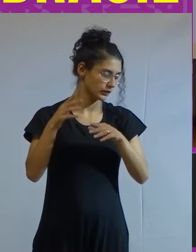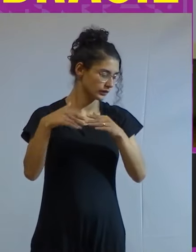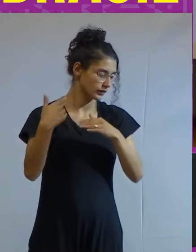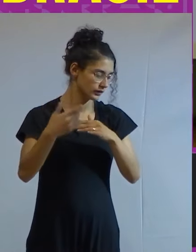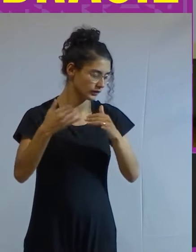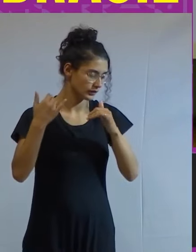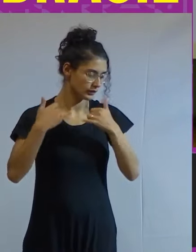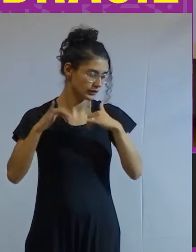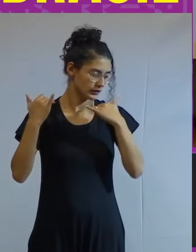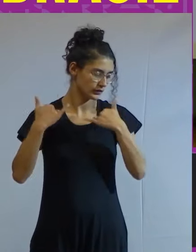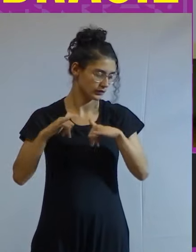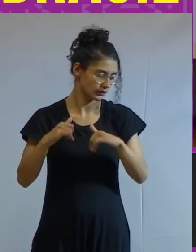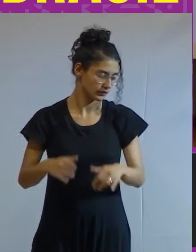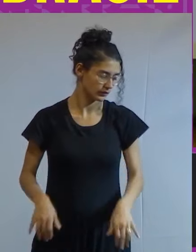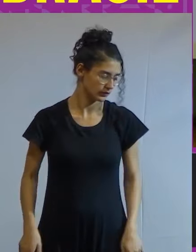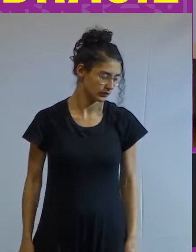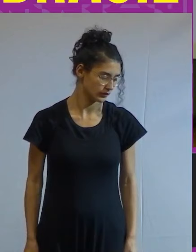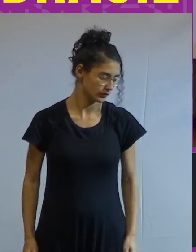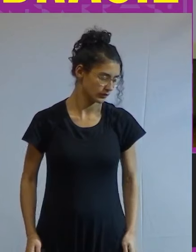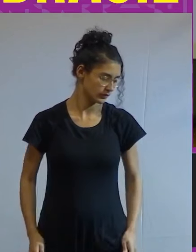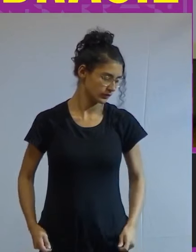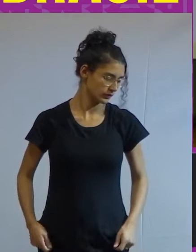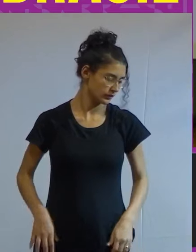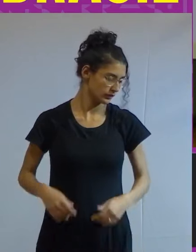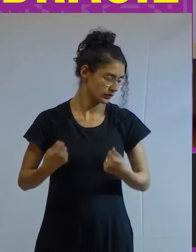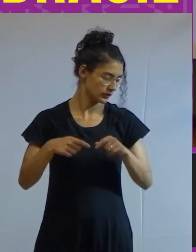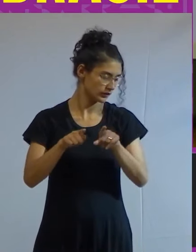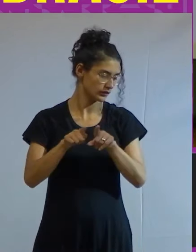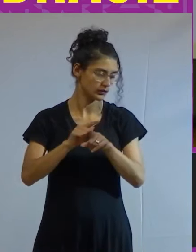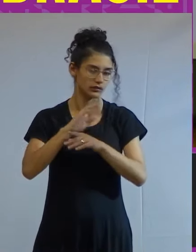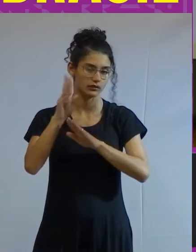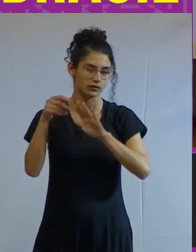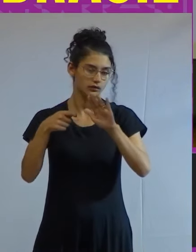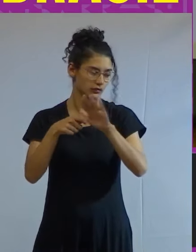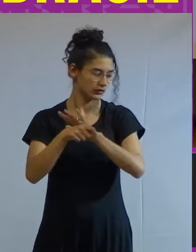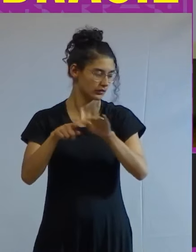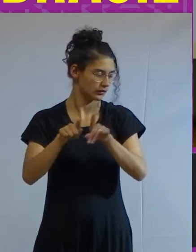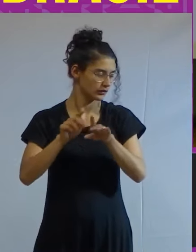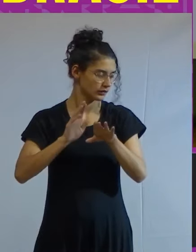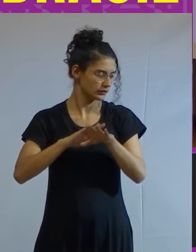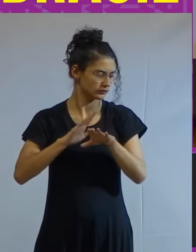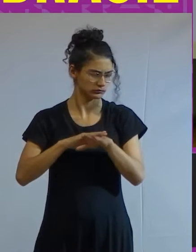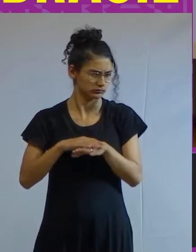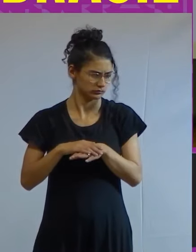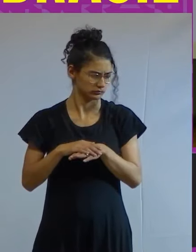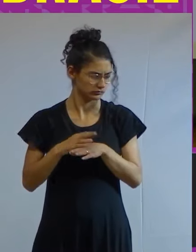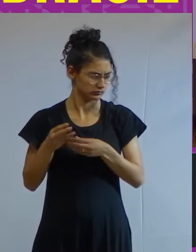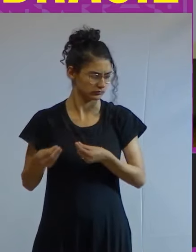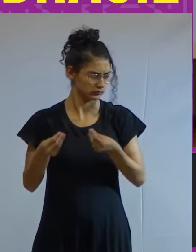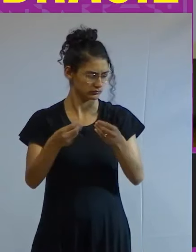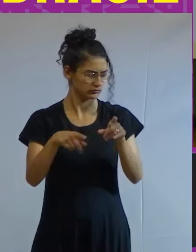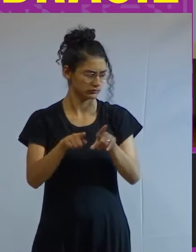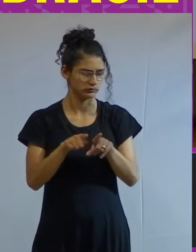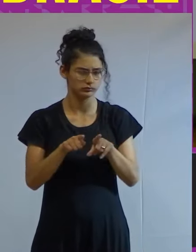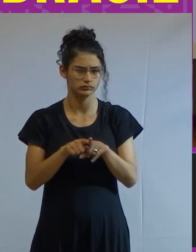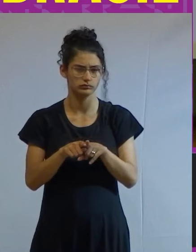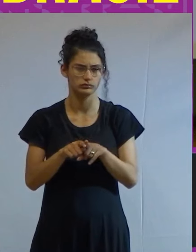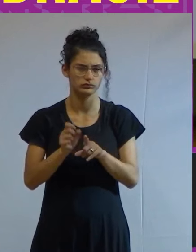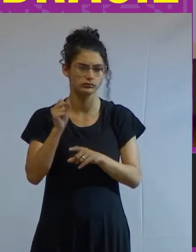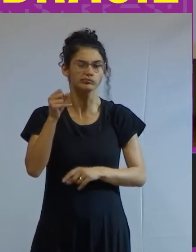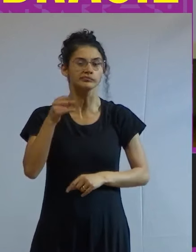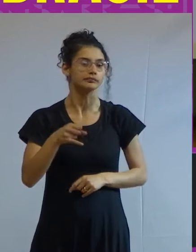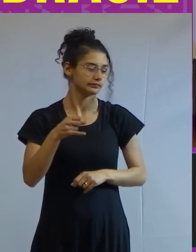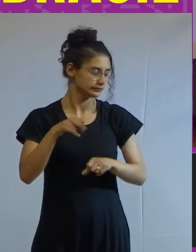energética que portanto ele precisa de investimento externo e que isso será dado se